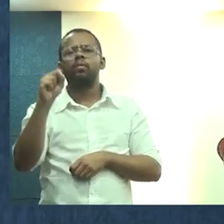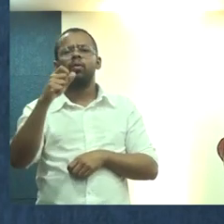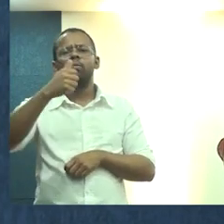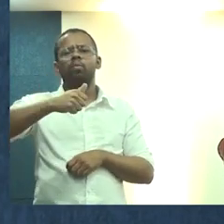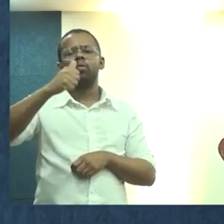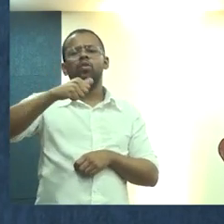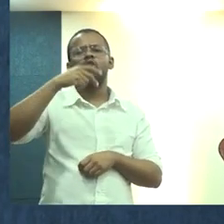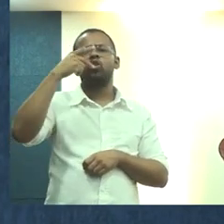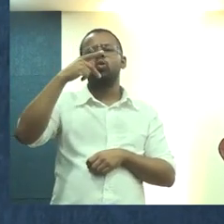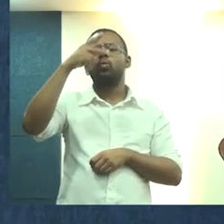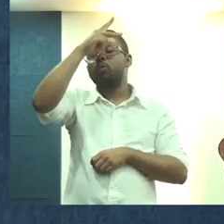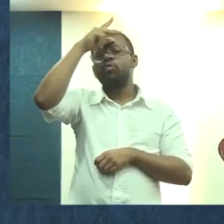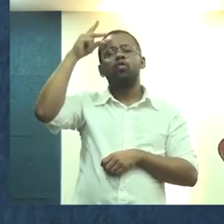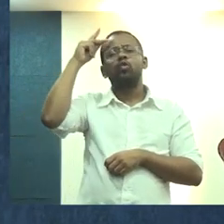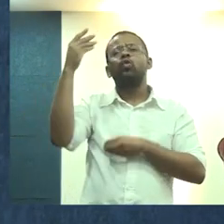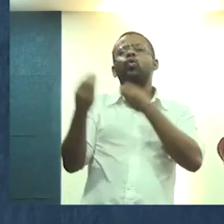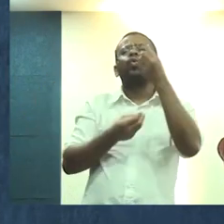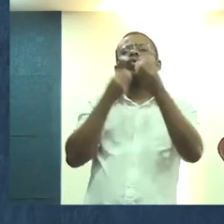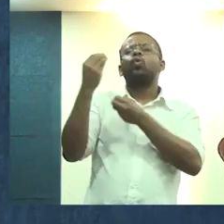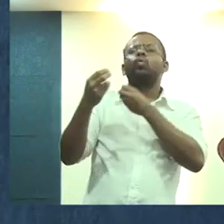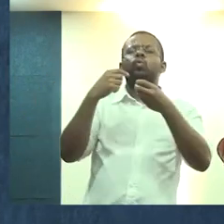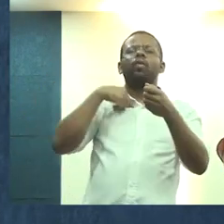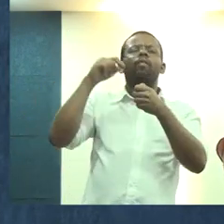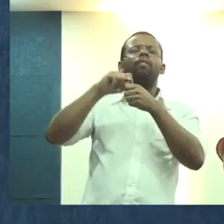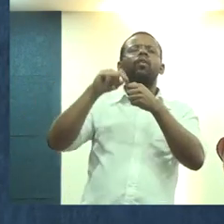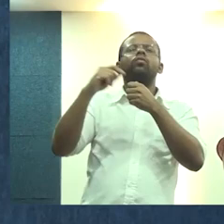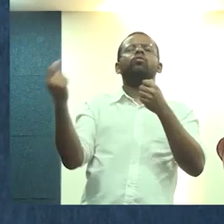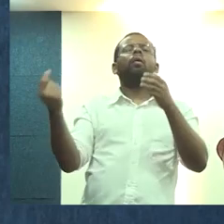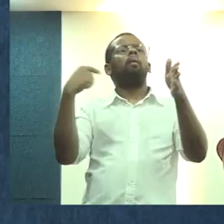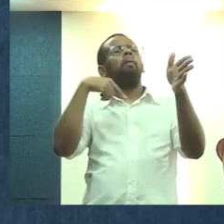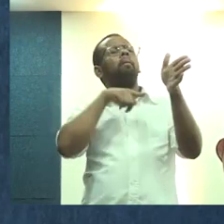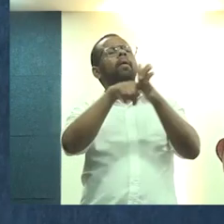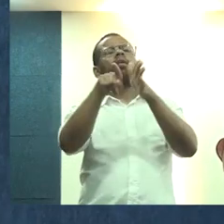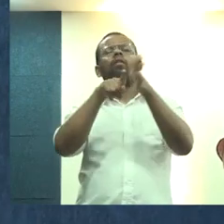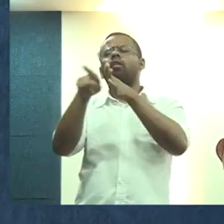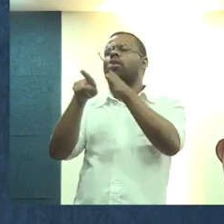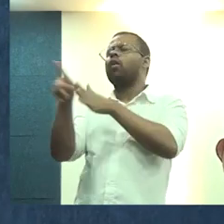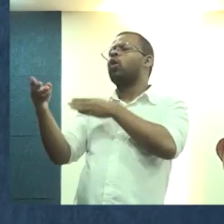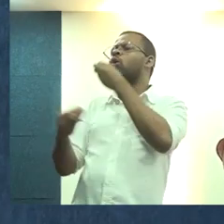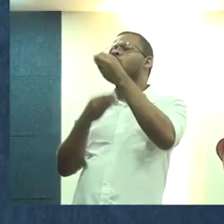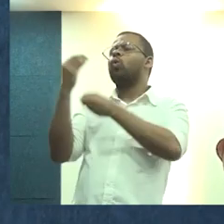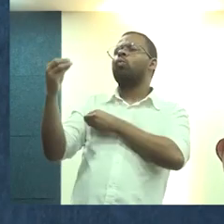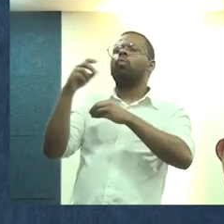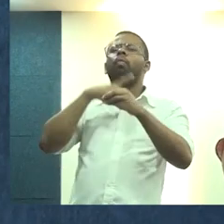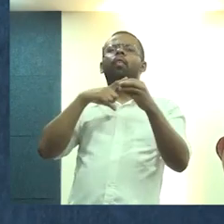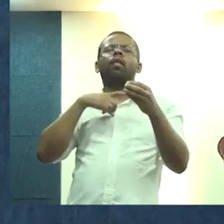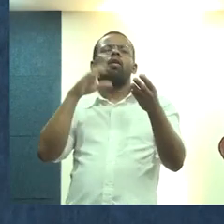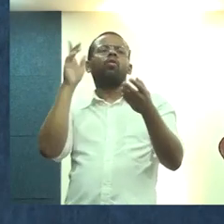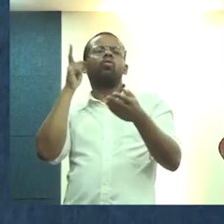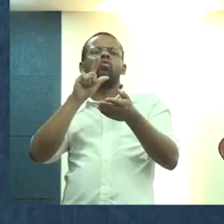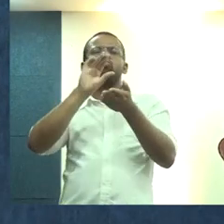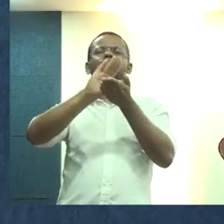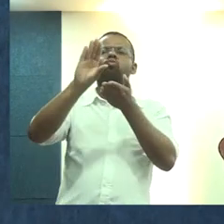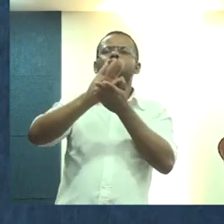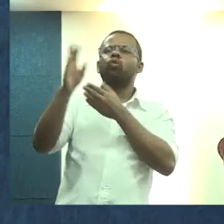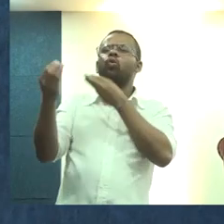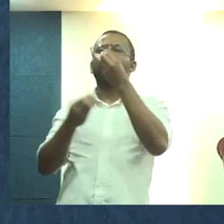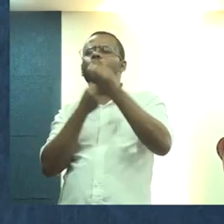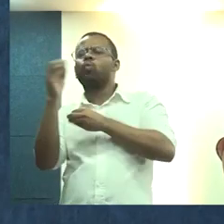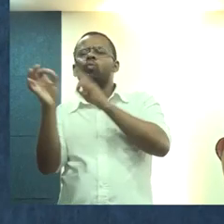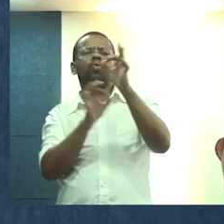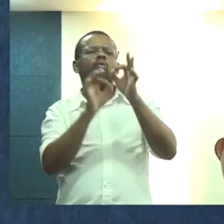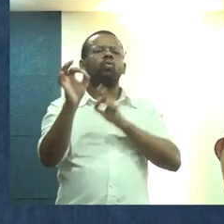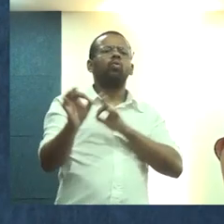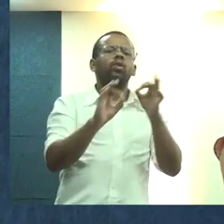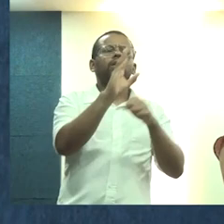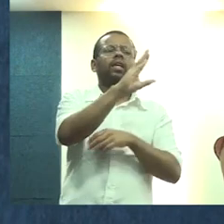coisa que os prefeitos falam é como eu faço. E várias perguntas saem daí. Como eu acesso o recurso, como eu organizo